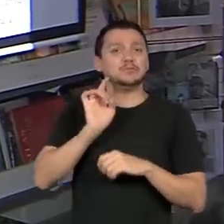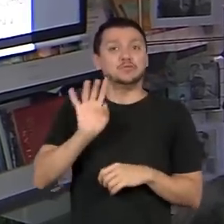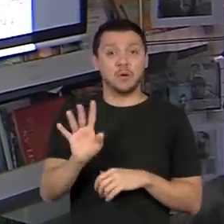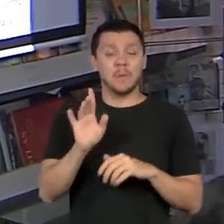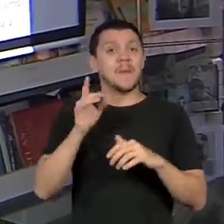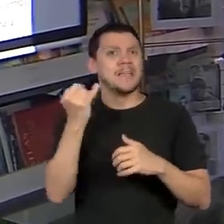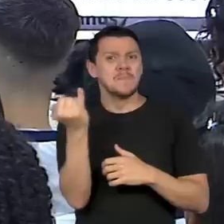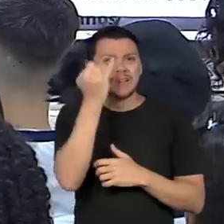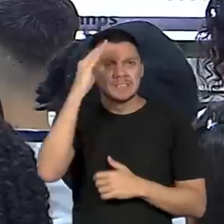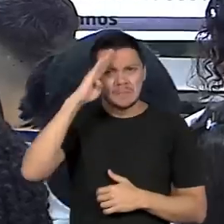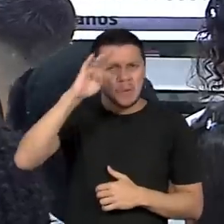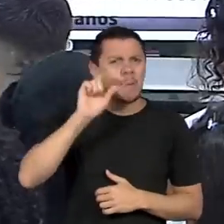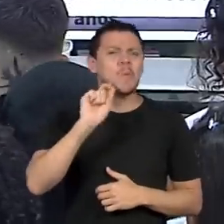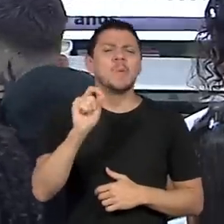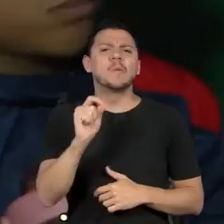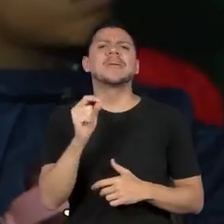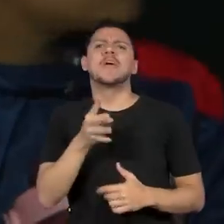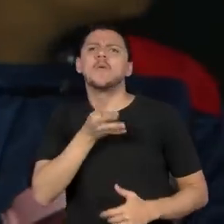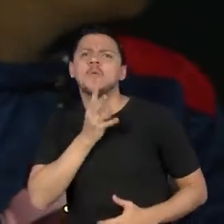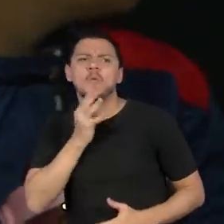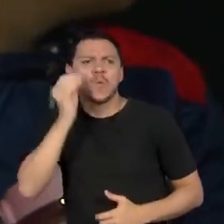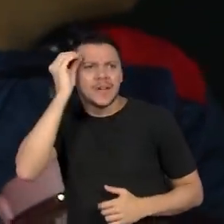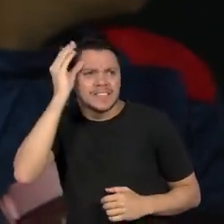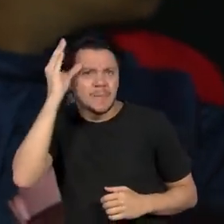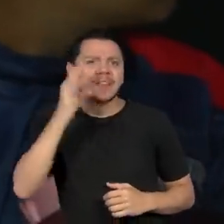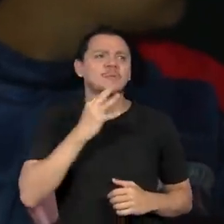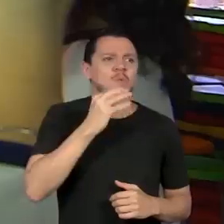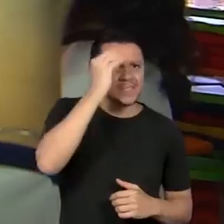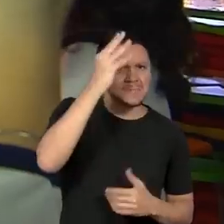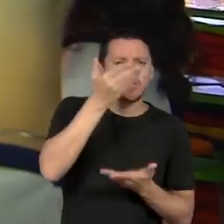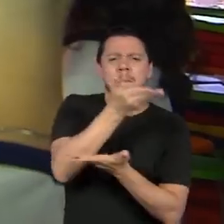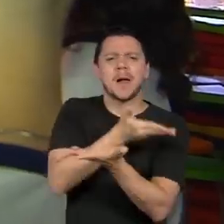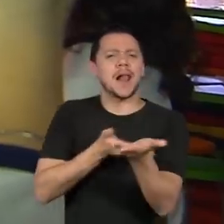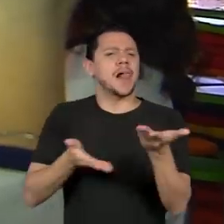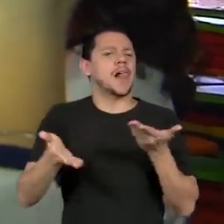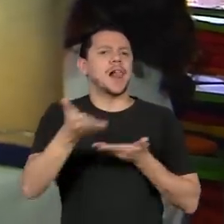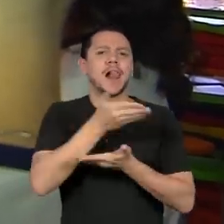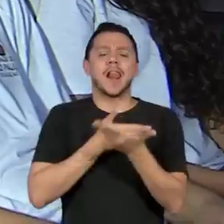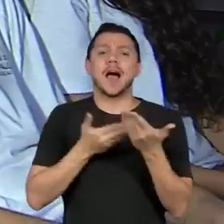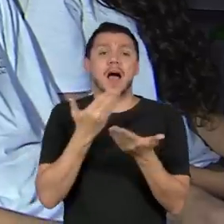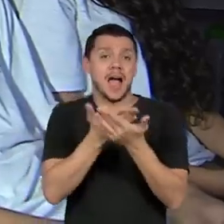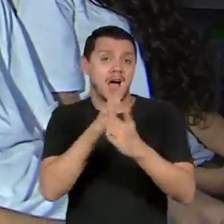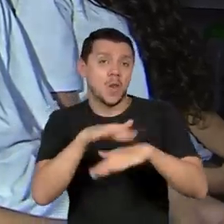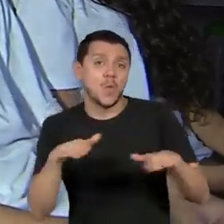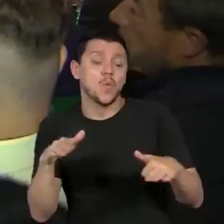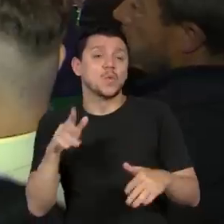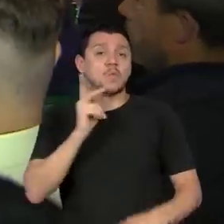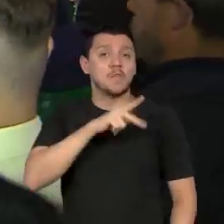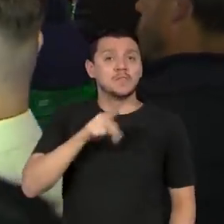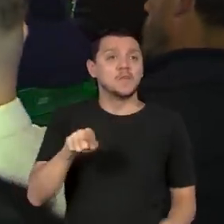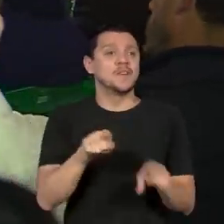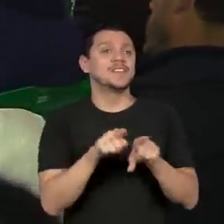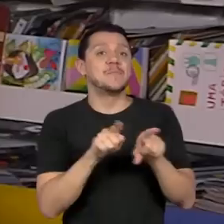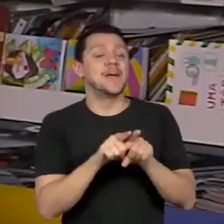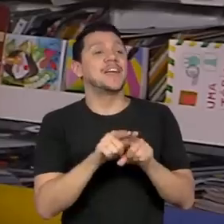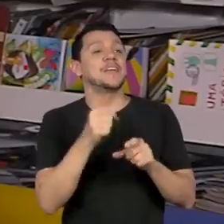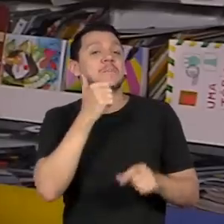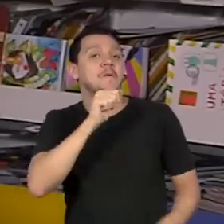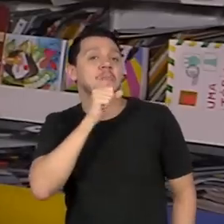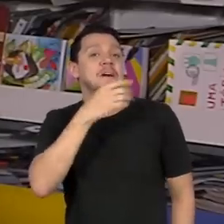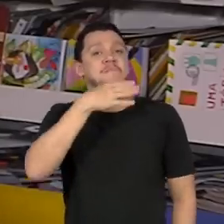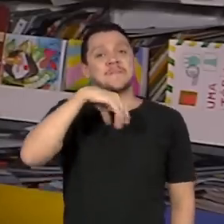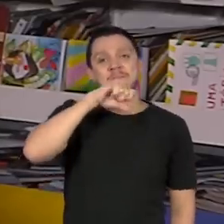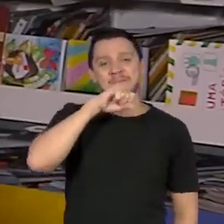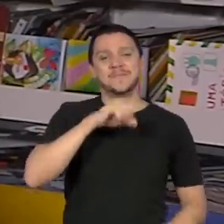estudantes, professores e até pais de alunos. Estamos no café dialógico. É uma